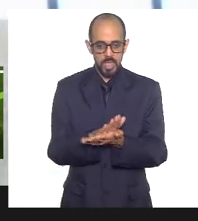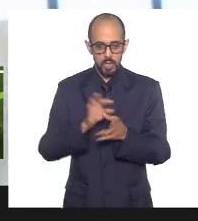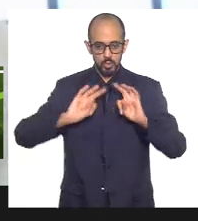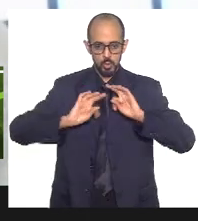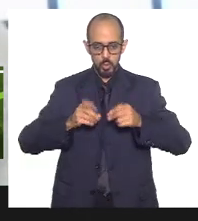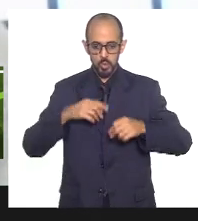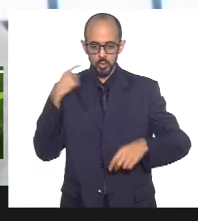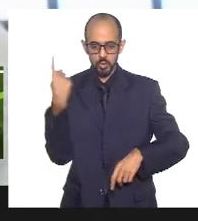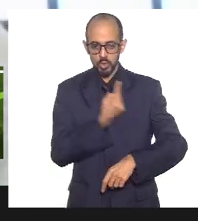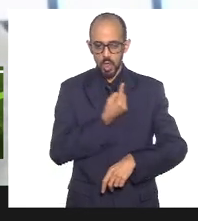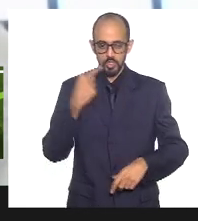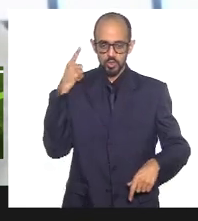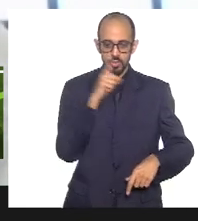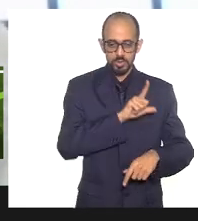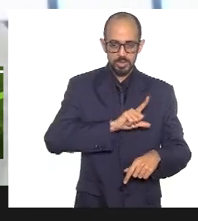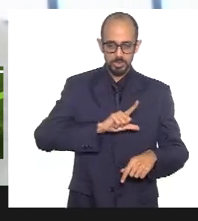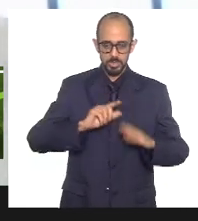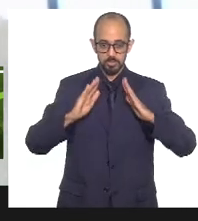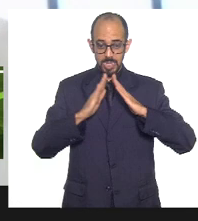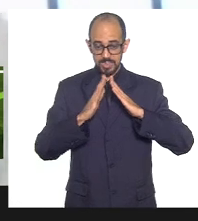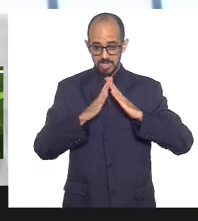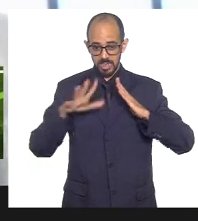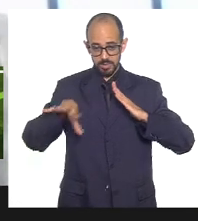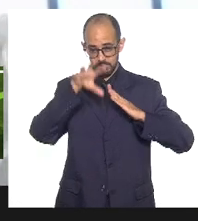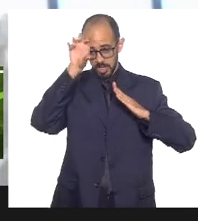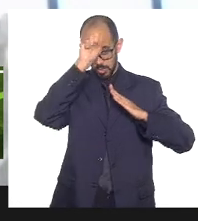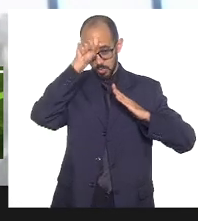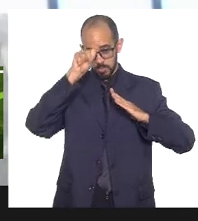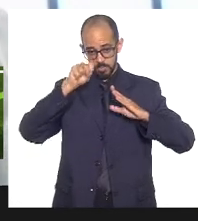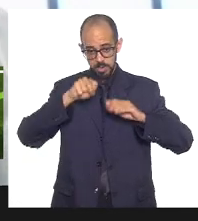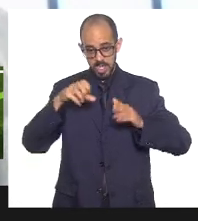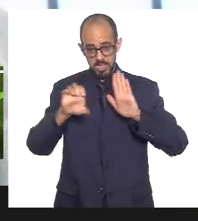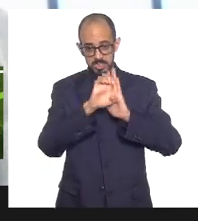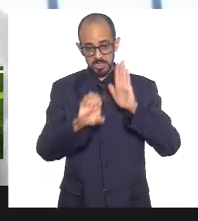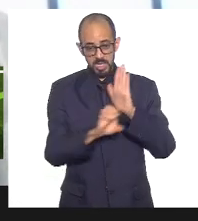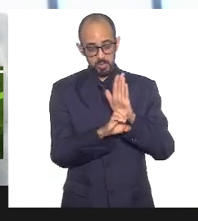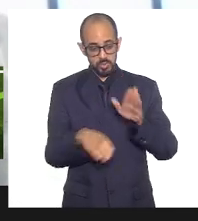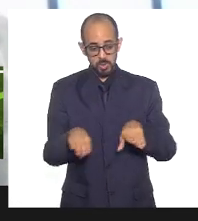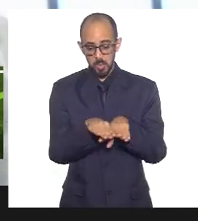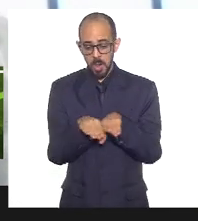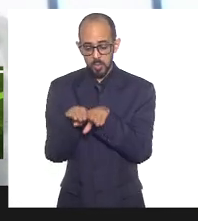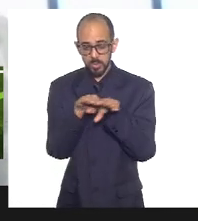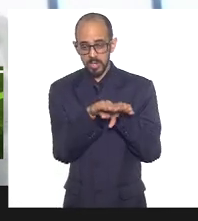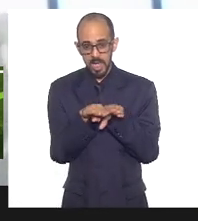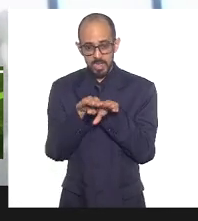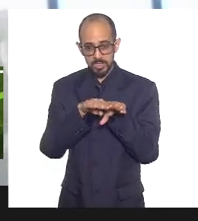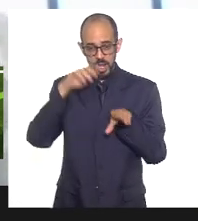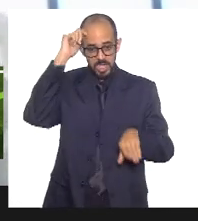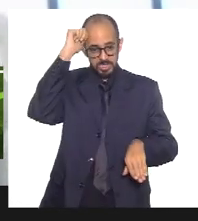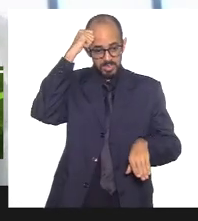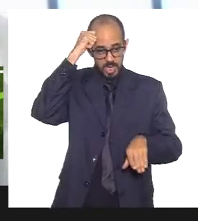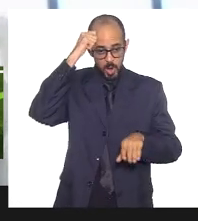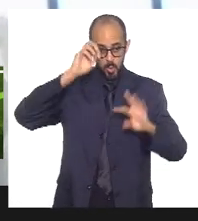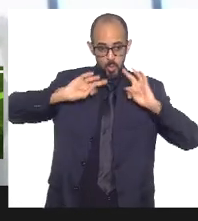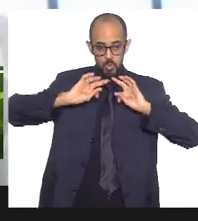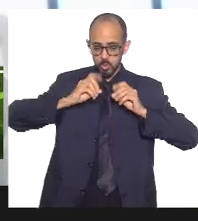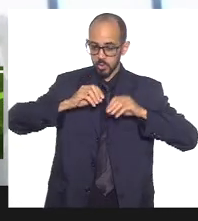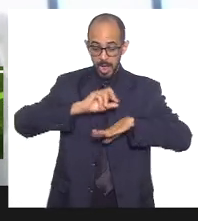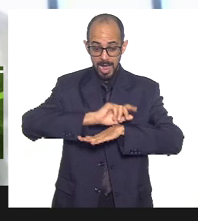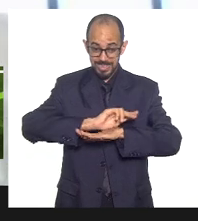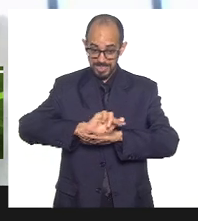negro, do povo de terreiro, estatuto de igualdade racial, acabou. Nós perdemos.